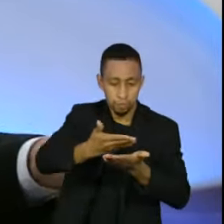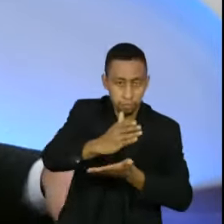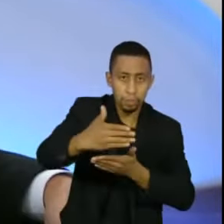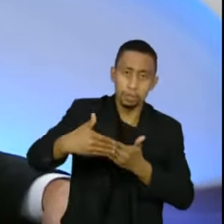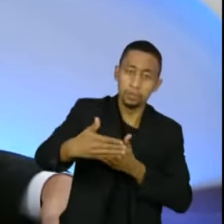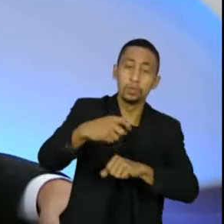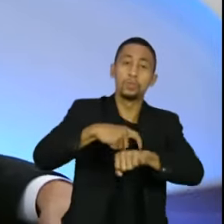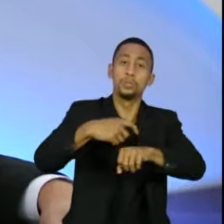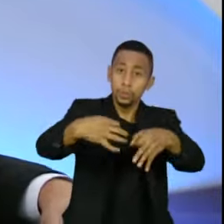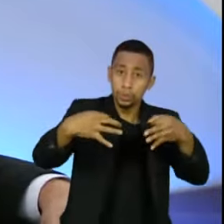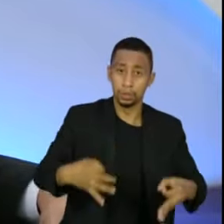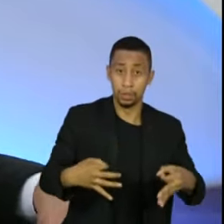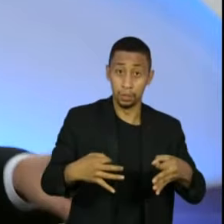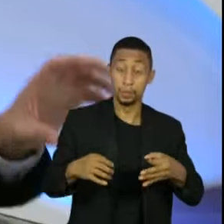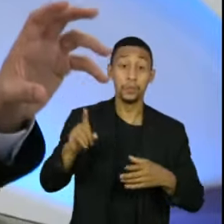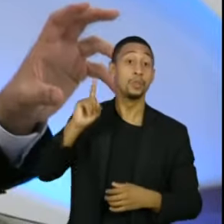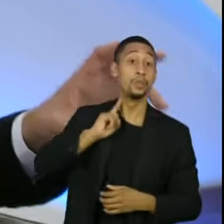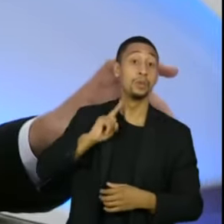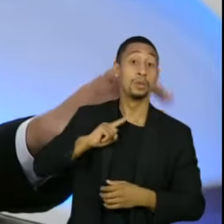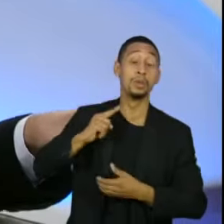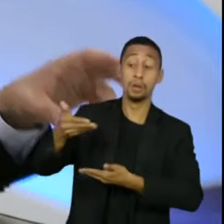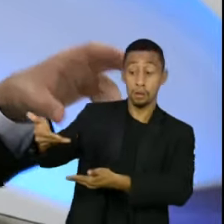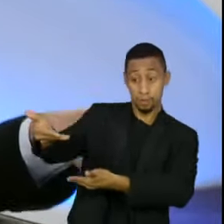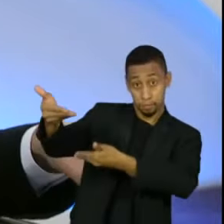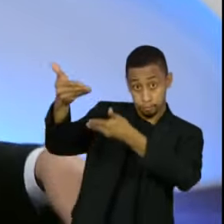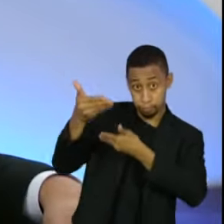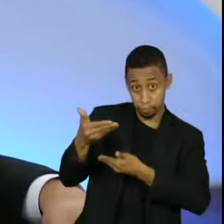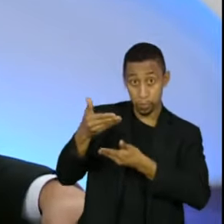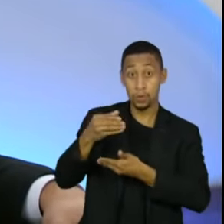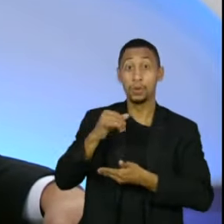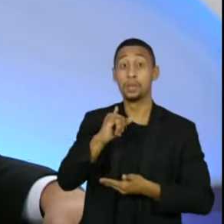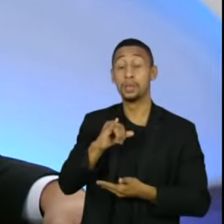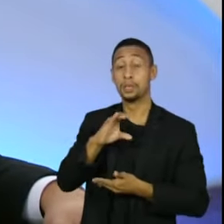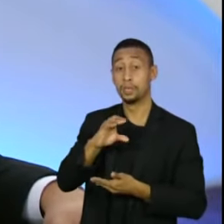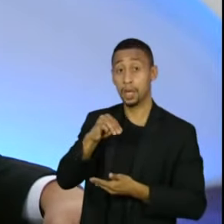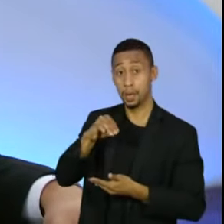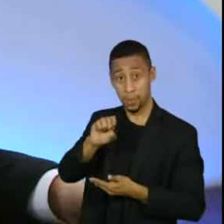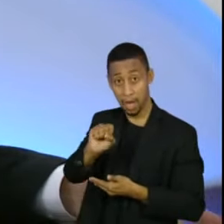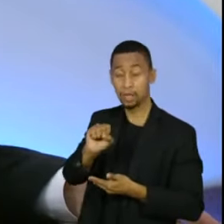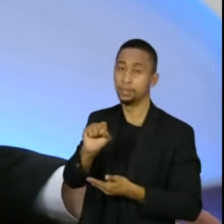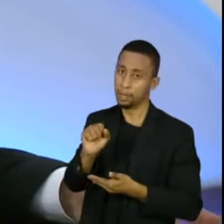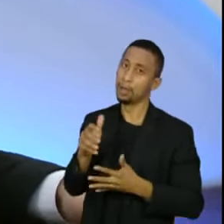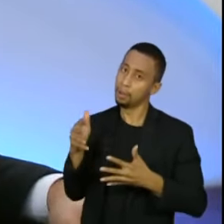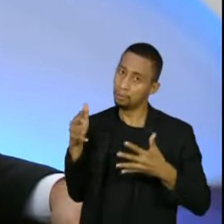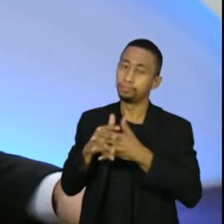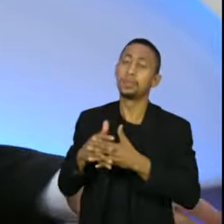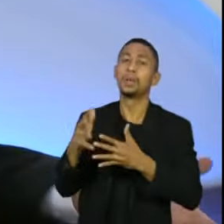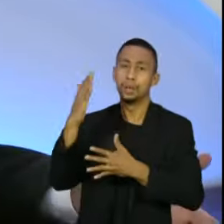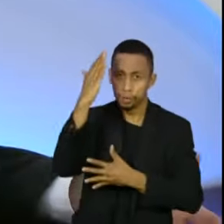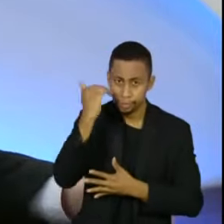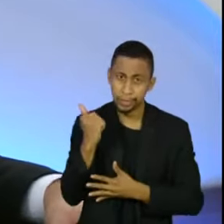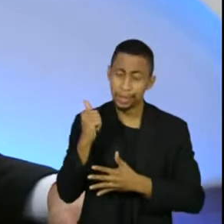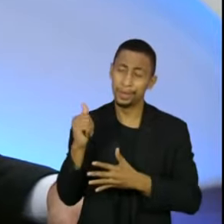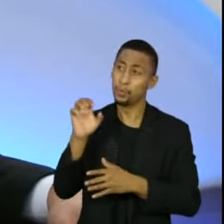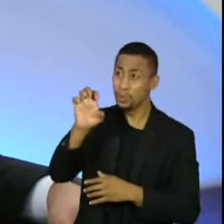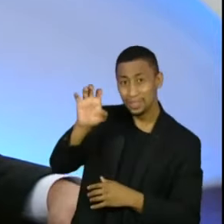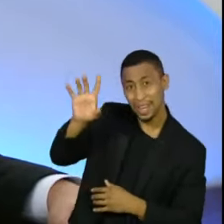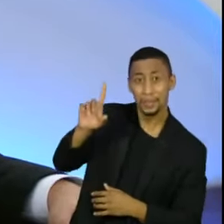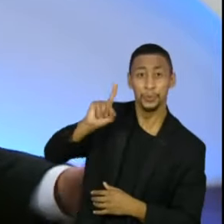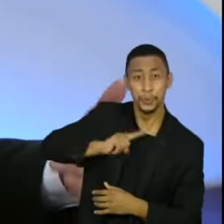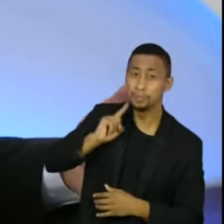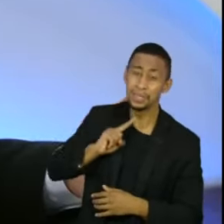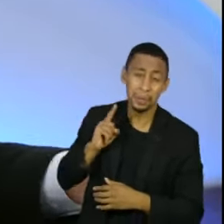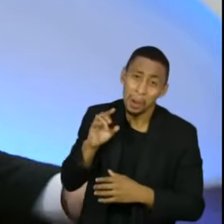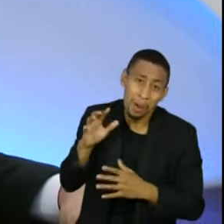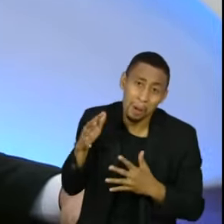passou a respeito dessa questão do ICMS, que é algo que interessa muito localmente ao Estado de Minas Gerais. E, obviamente, esse vai ser um debate muito mais